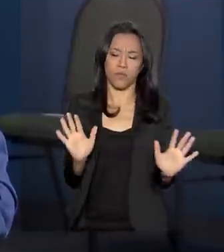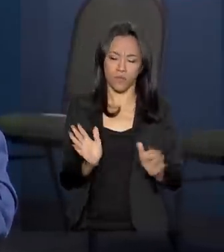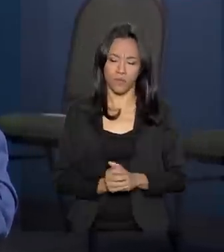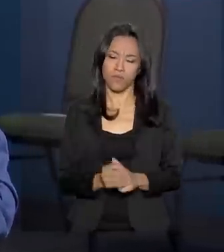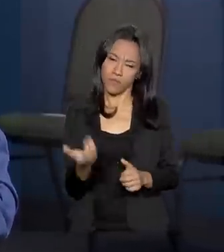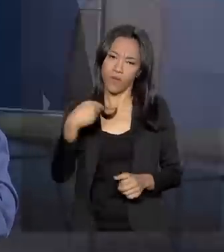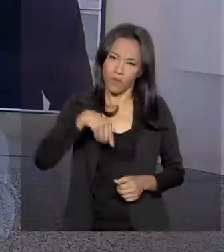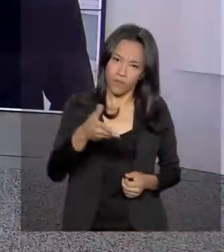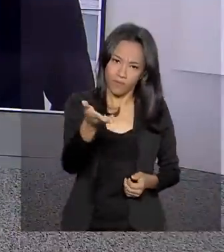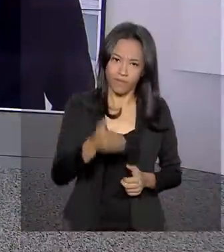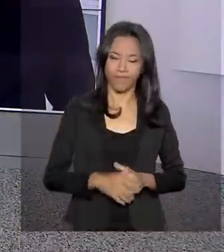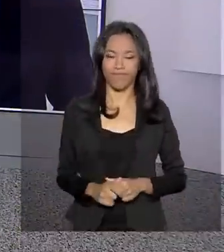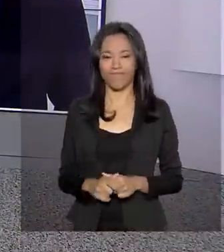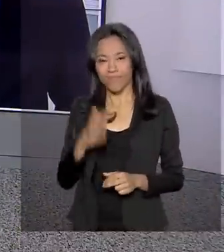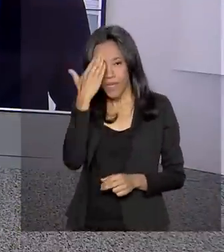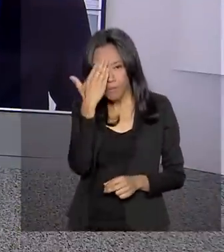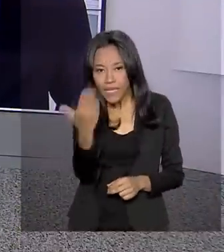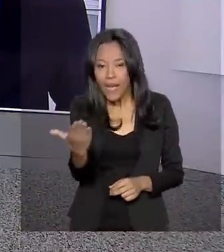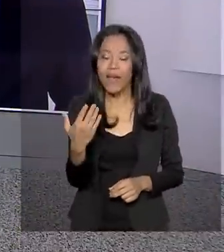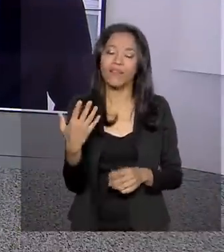E eu volto com você. Obrigada Cleide pela sua participação.